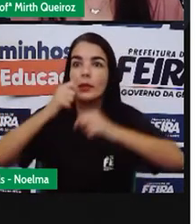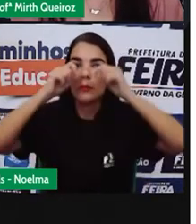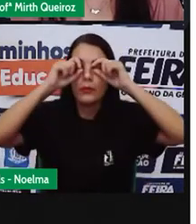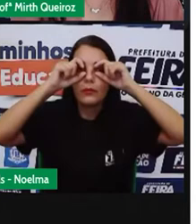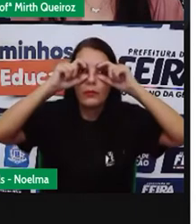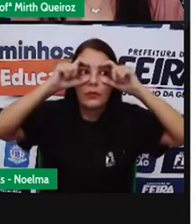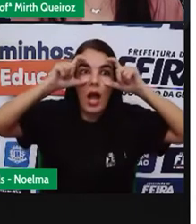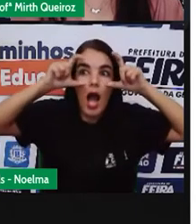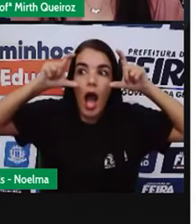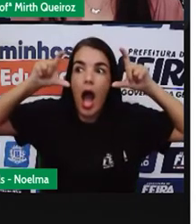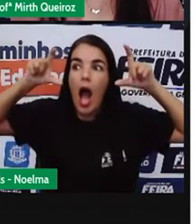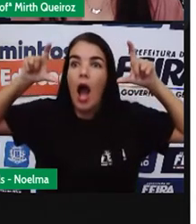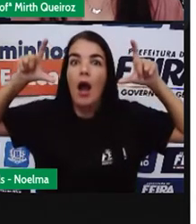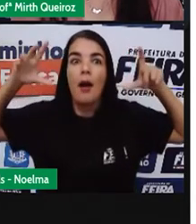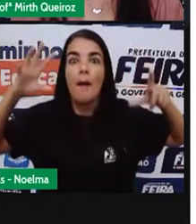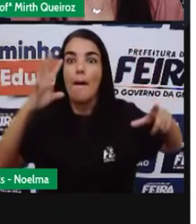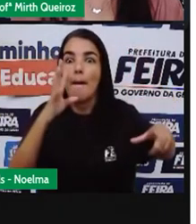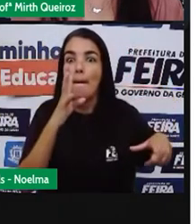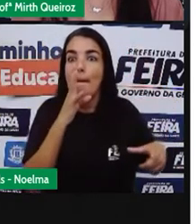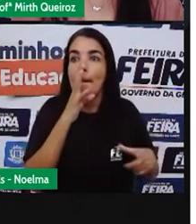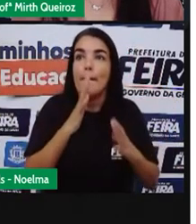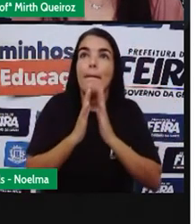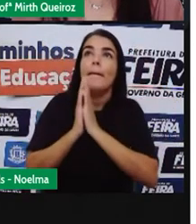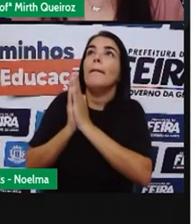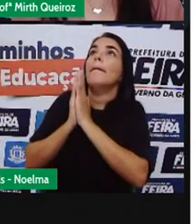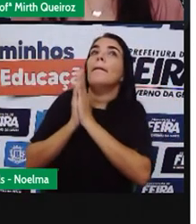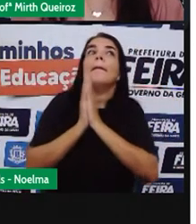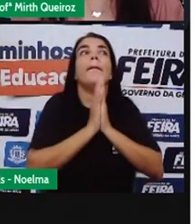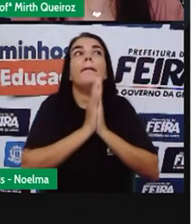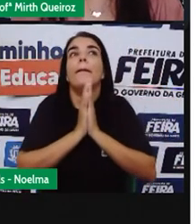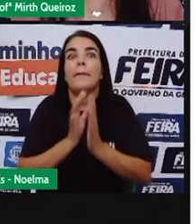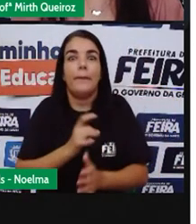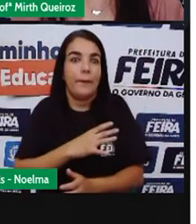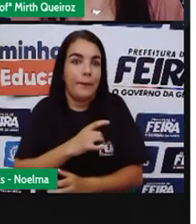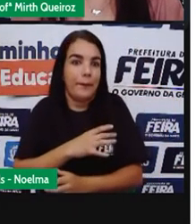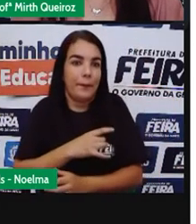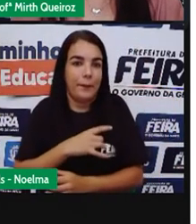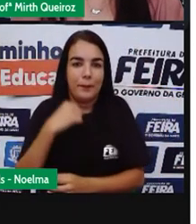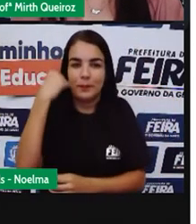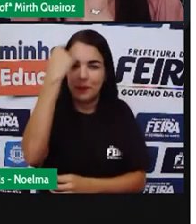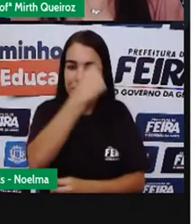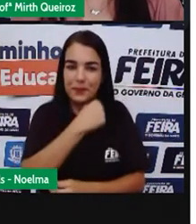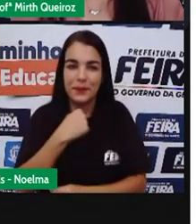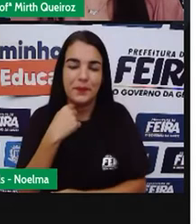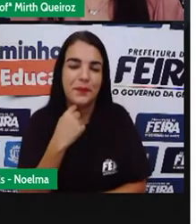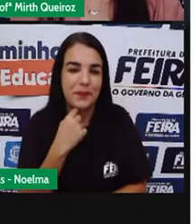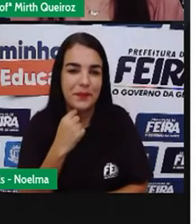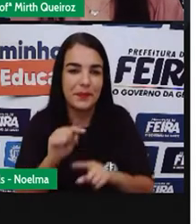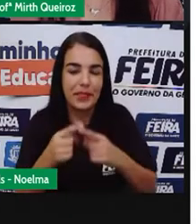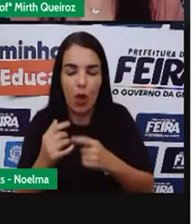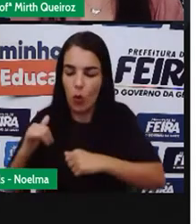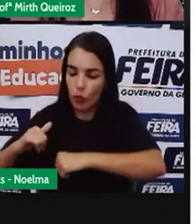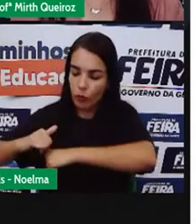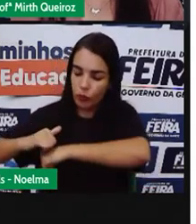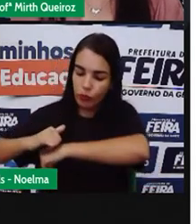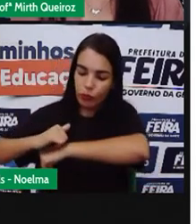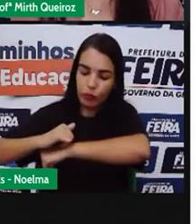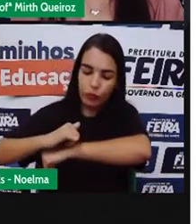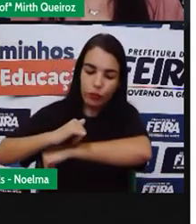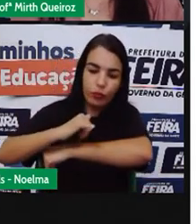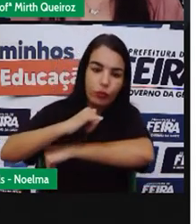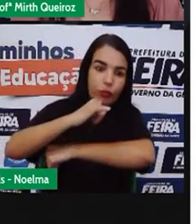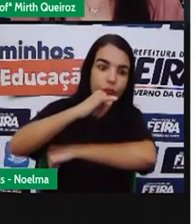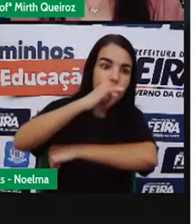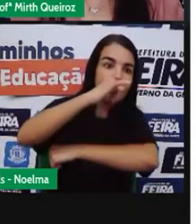arregalados e a expressão de Santa Mãe do Céu no rosto. Com um avião no ar, dá uma